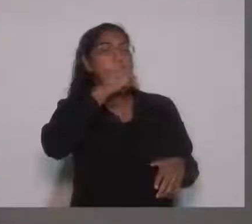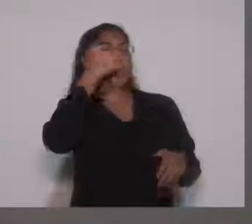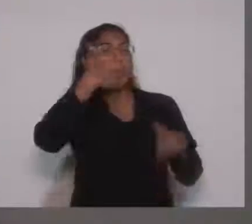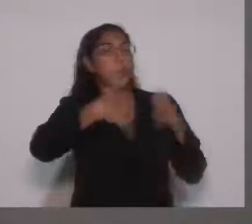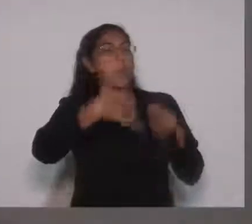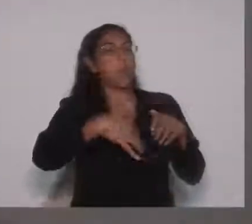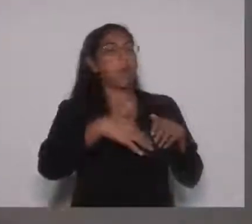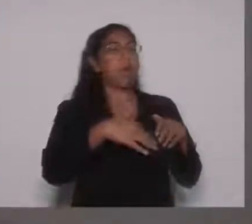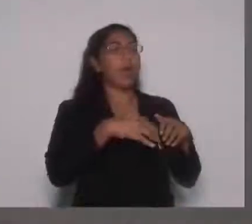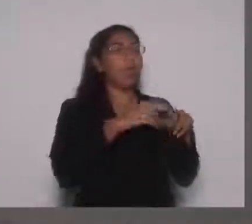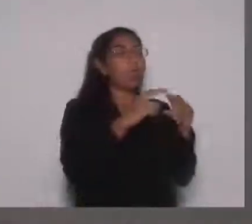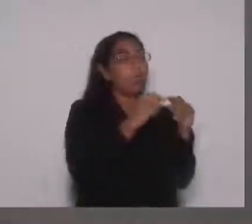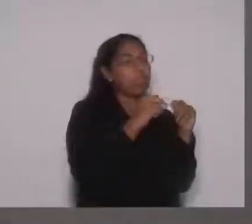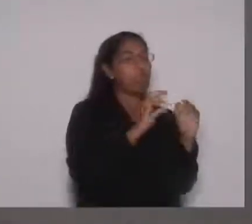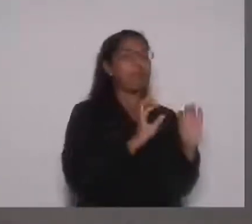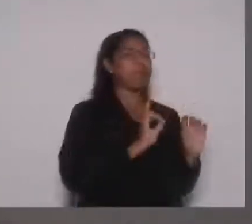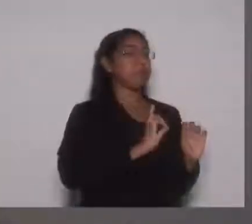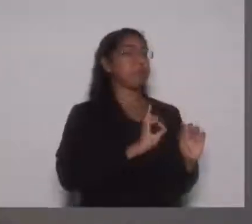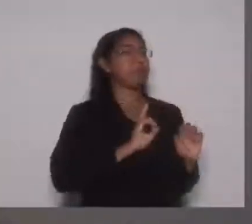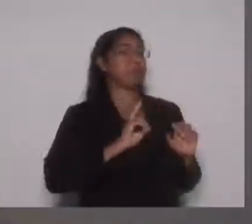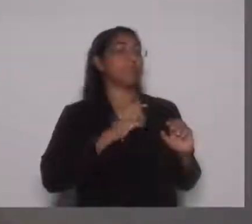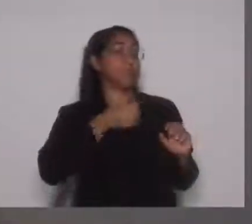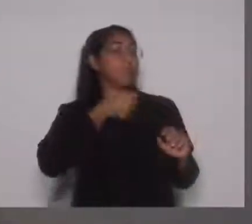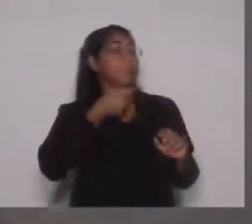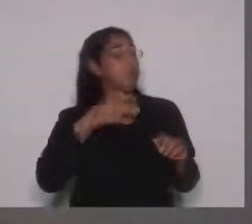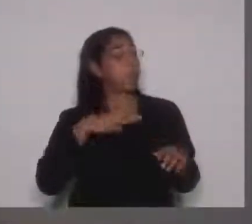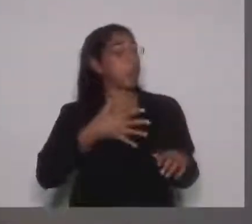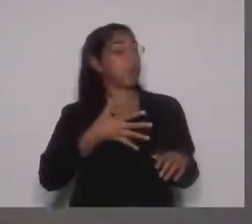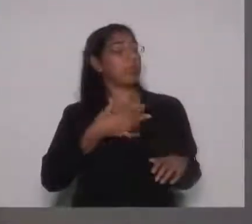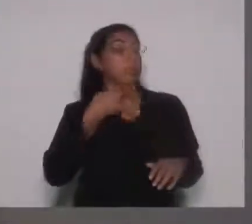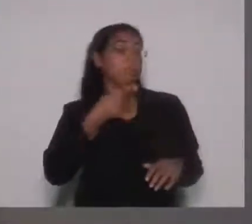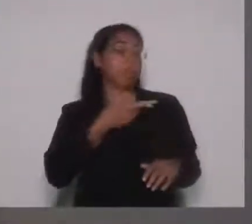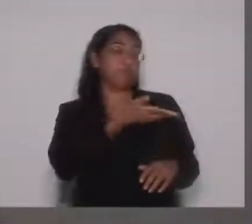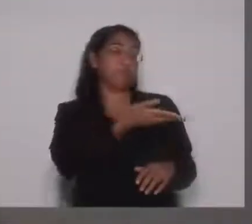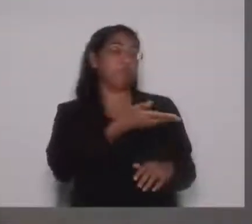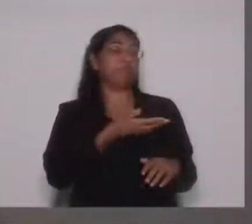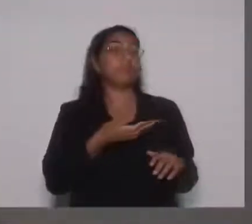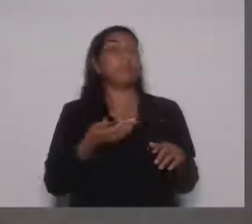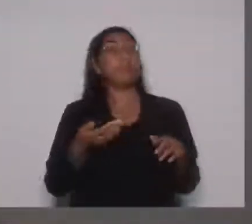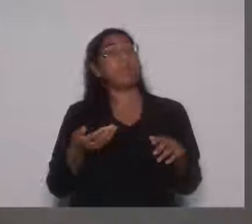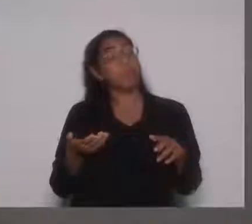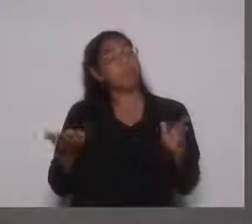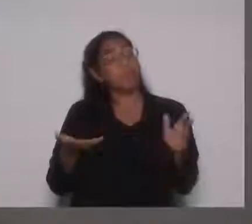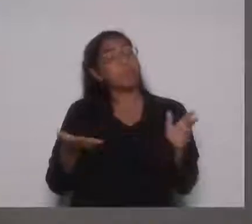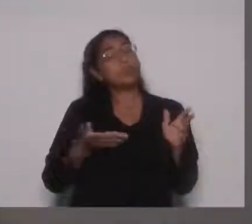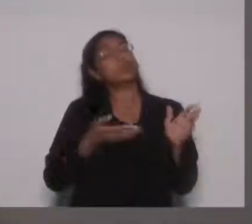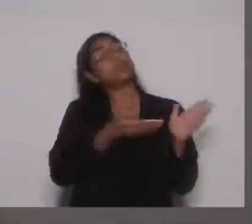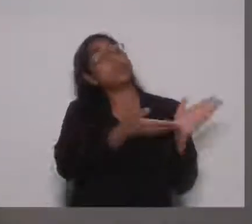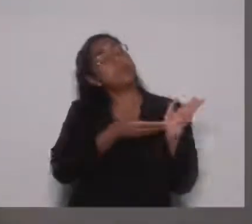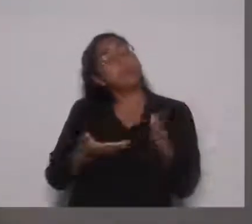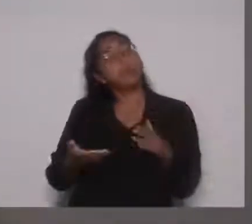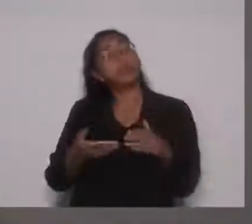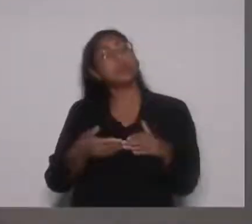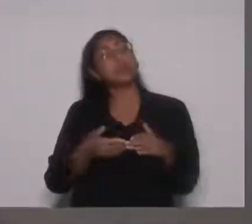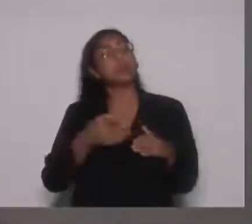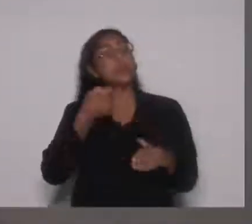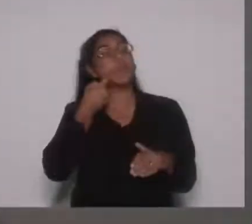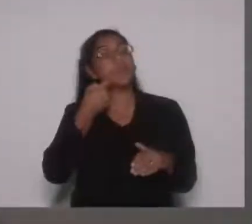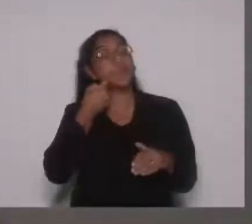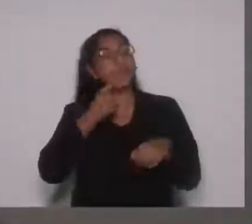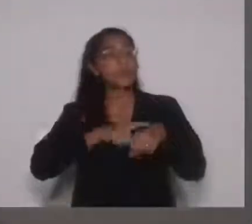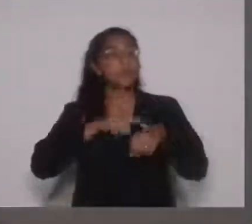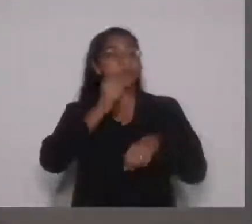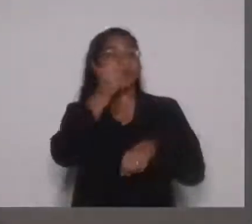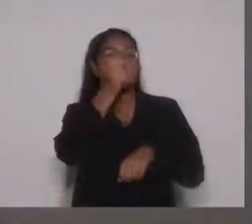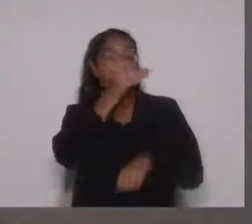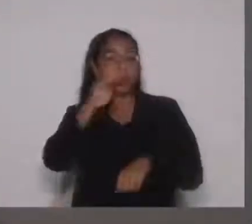talvez seja isso. Vamos lá. Rapidamente fazer o convite para sexta-feira, às 8h30,